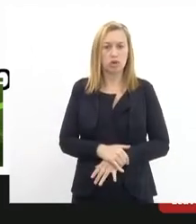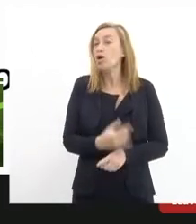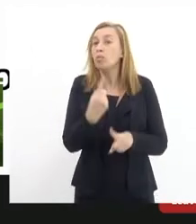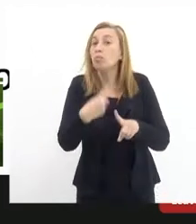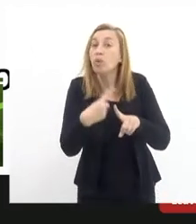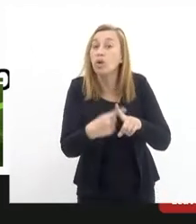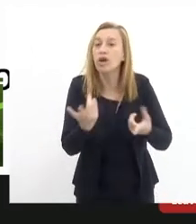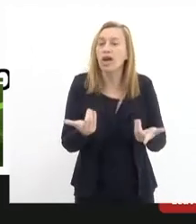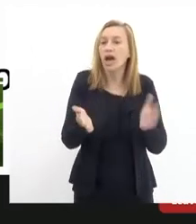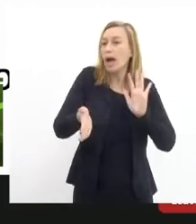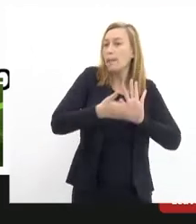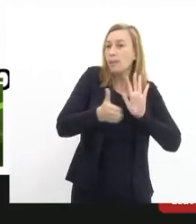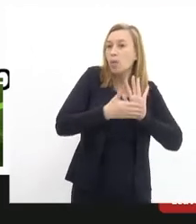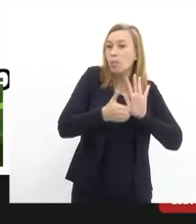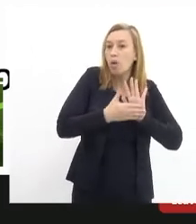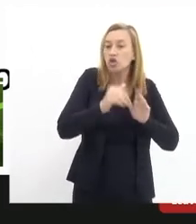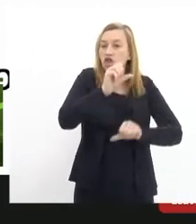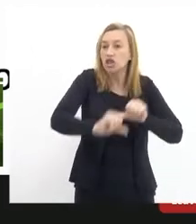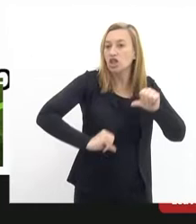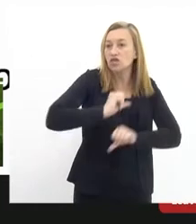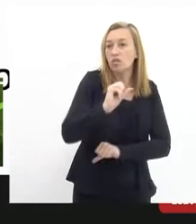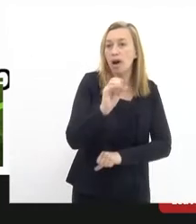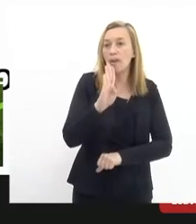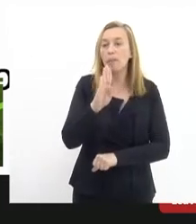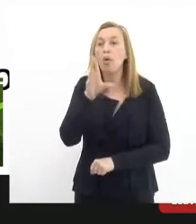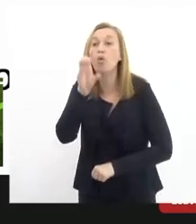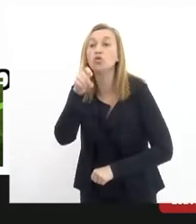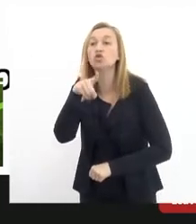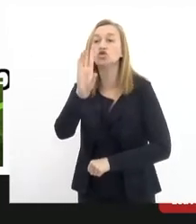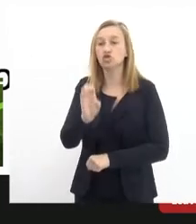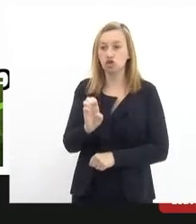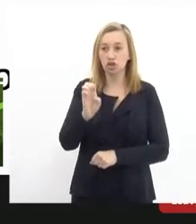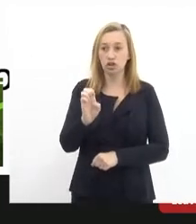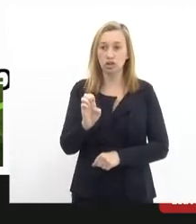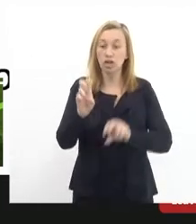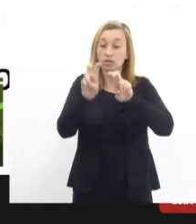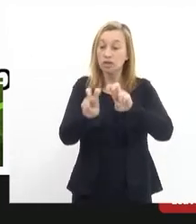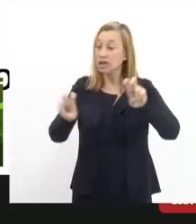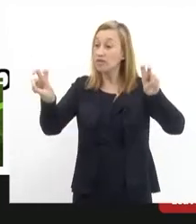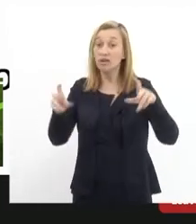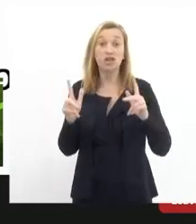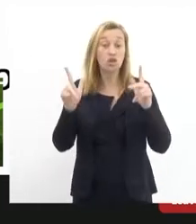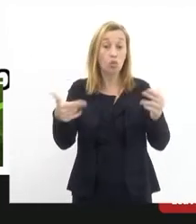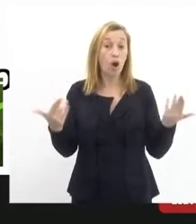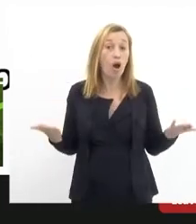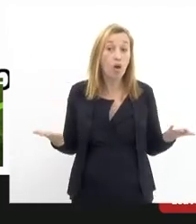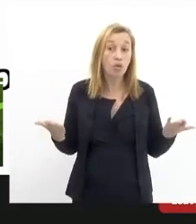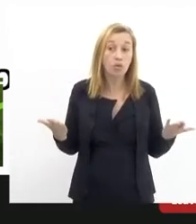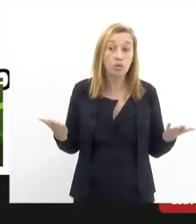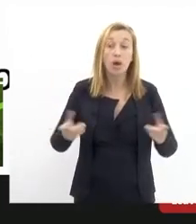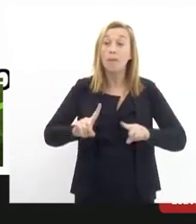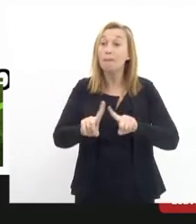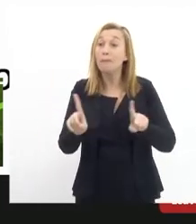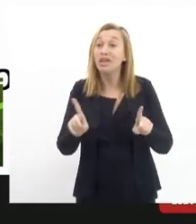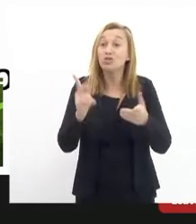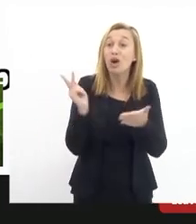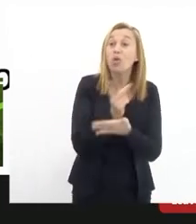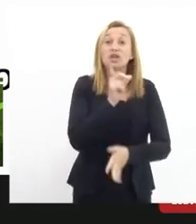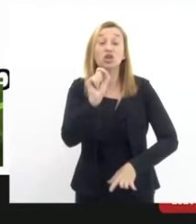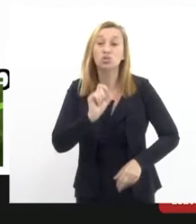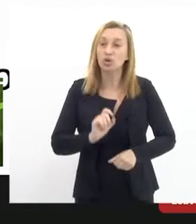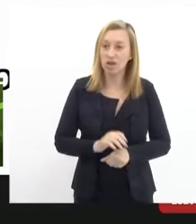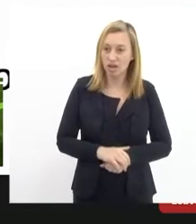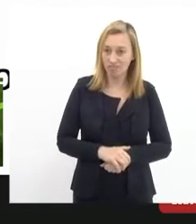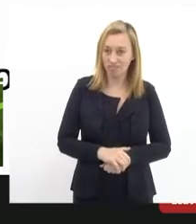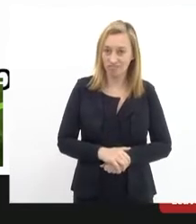Porque a proposta é transformar o bonde num terefeito pão-de-açúcar e um trenzinho cocovado. Só que o que acontece é que tanto para pão-de